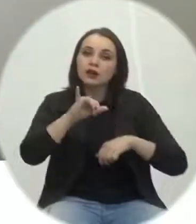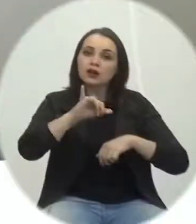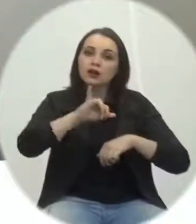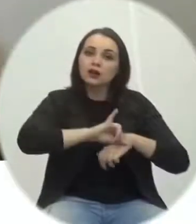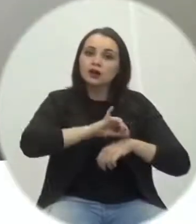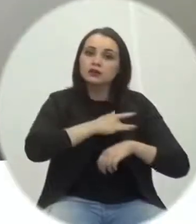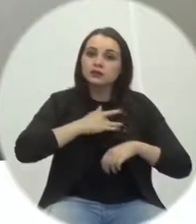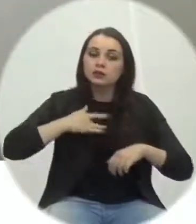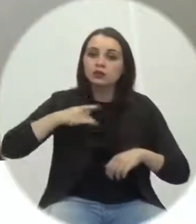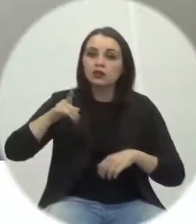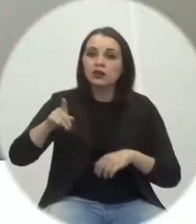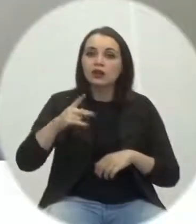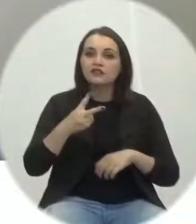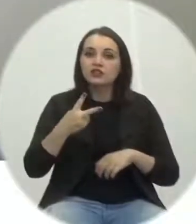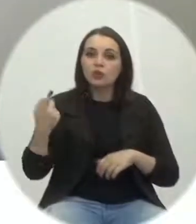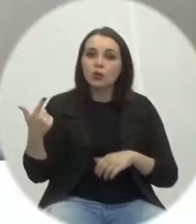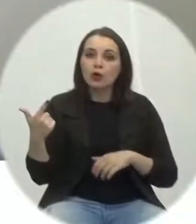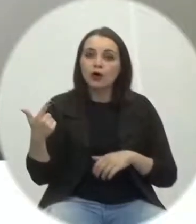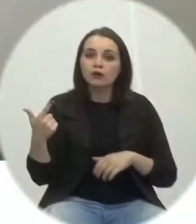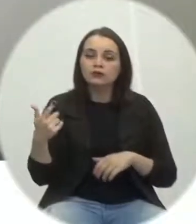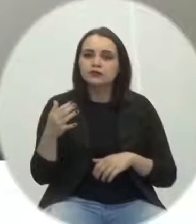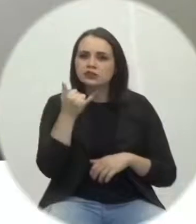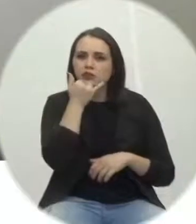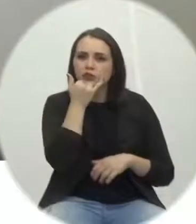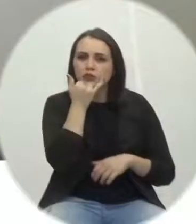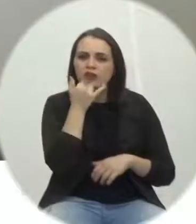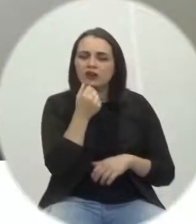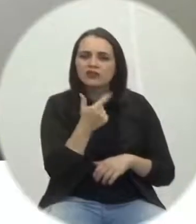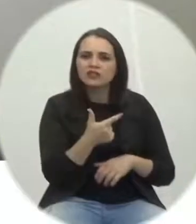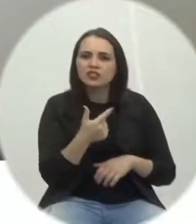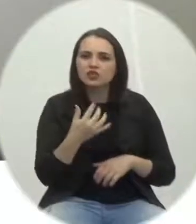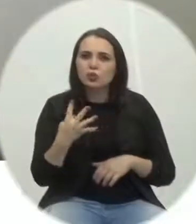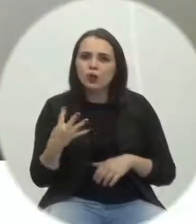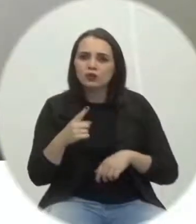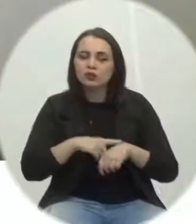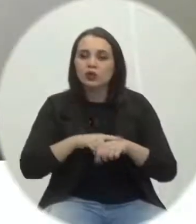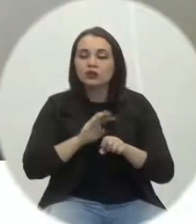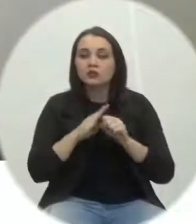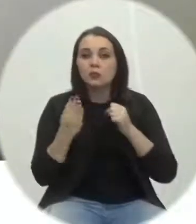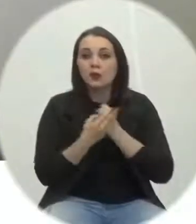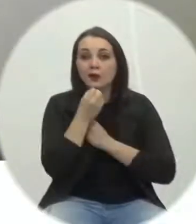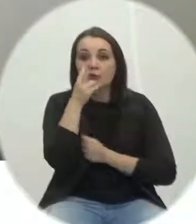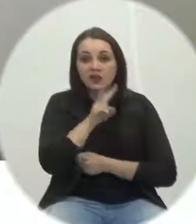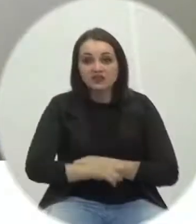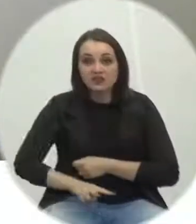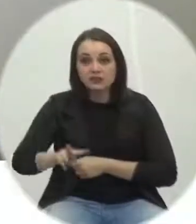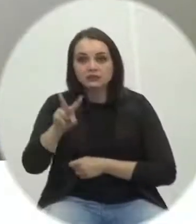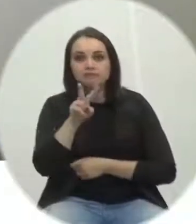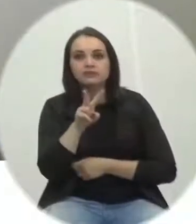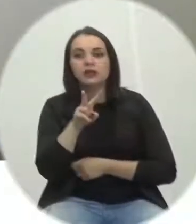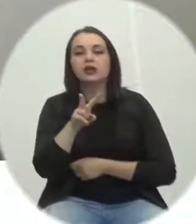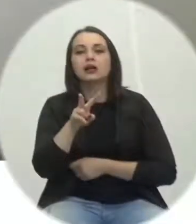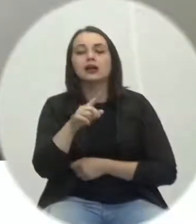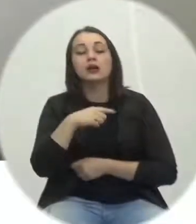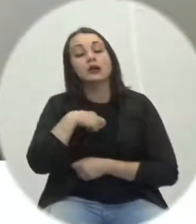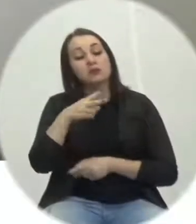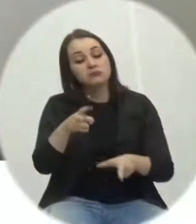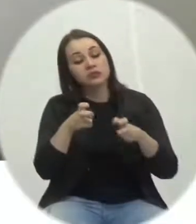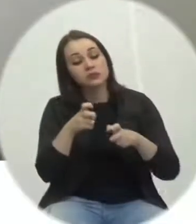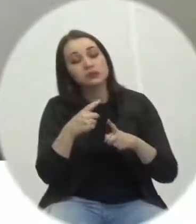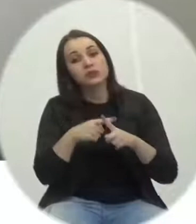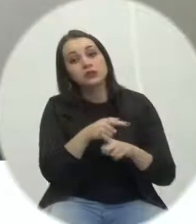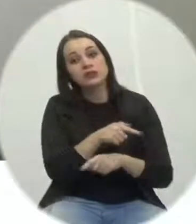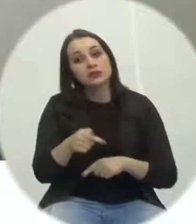24 Horas do Boa Vista. E percebi, senhor presidente, porque eu estive na semana passada